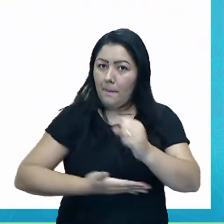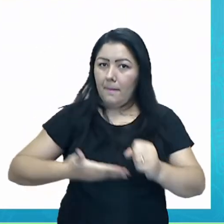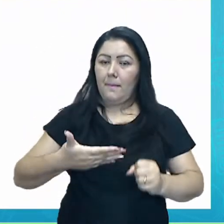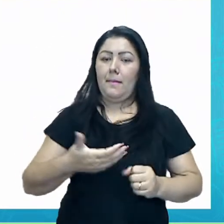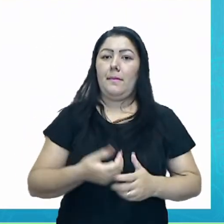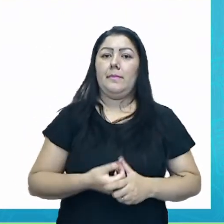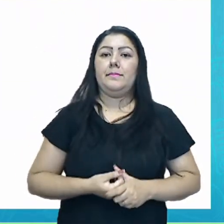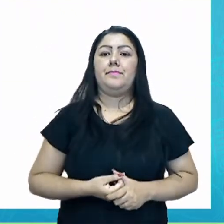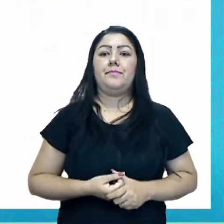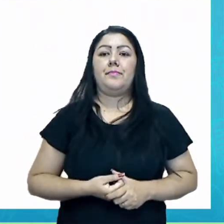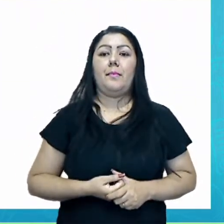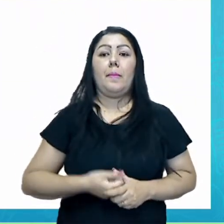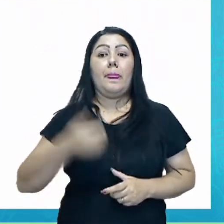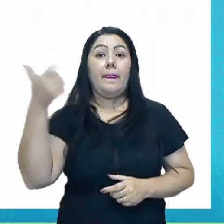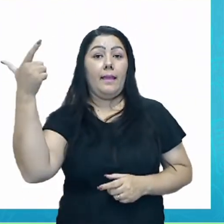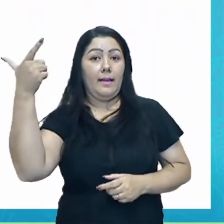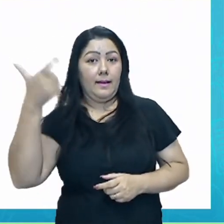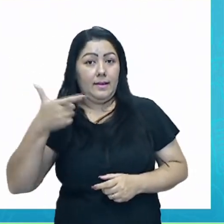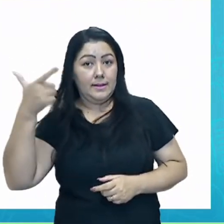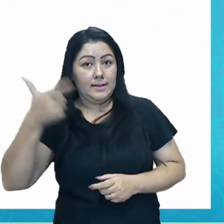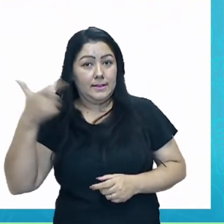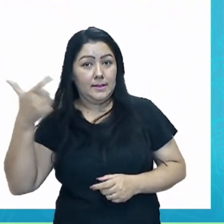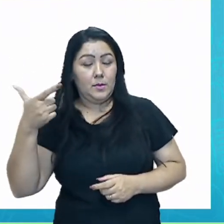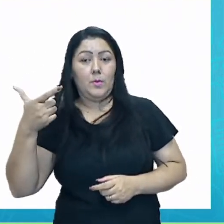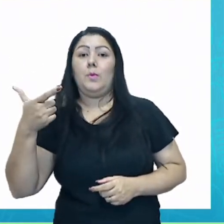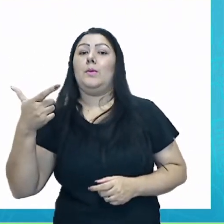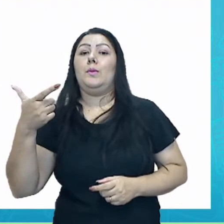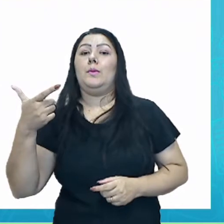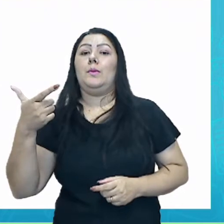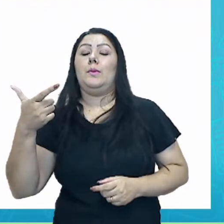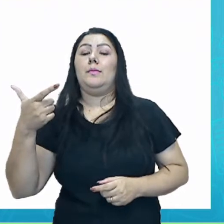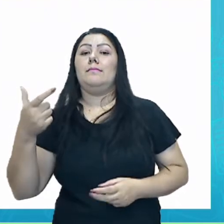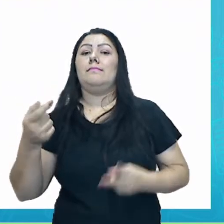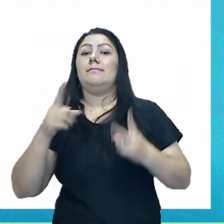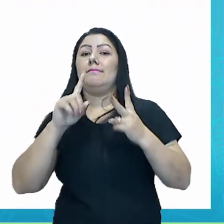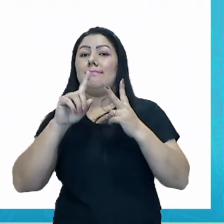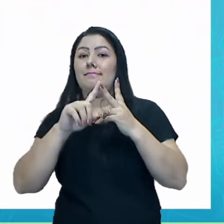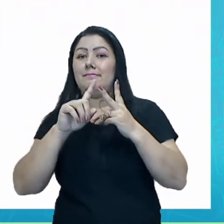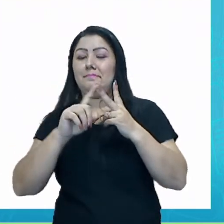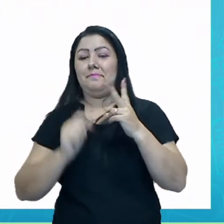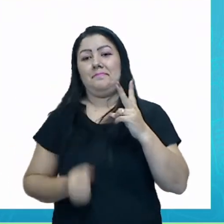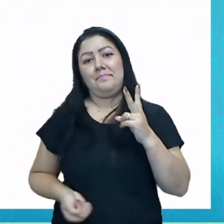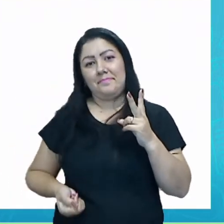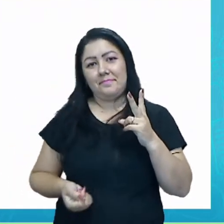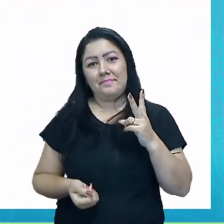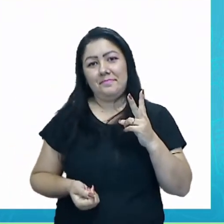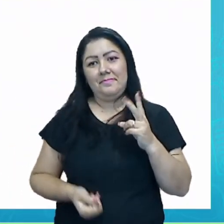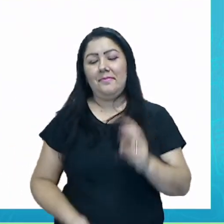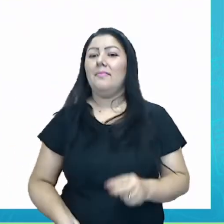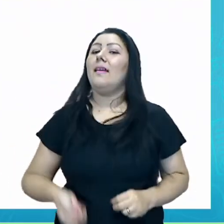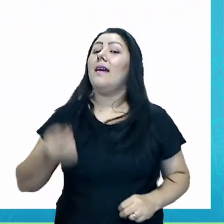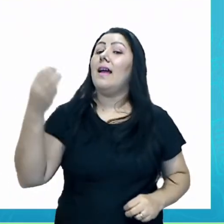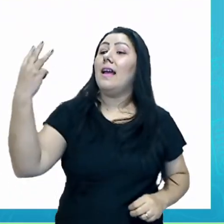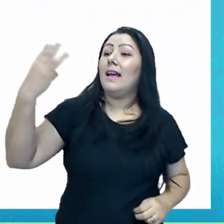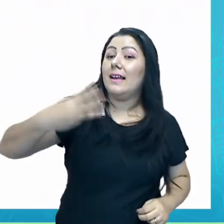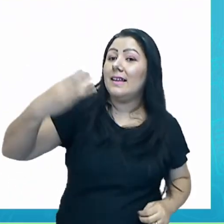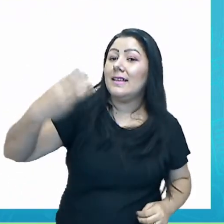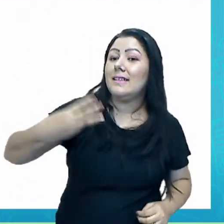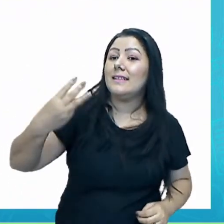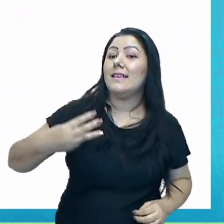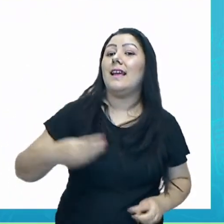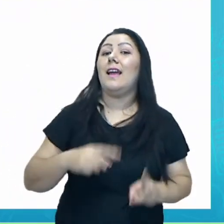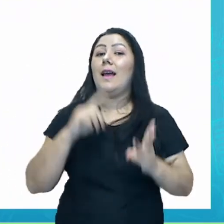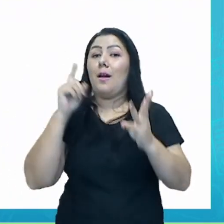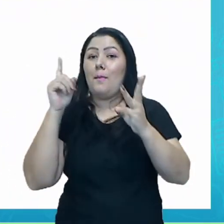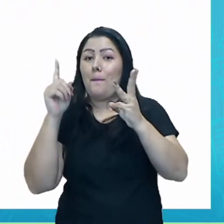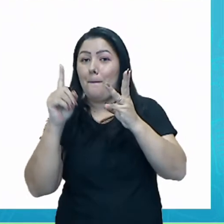em segundo, são cores secundárias. E todas as estão com terceira, são cores